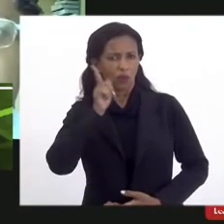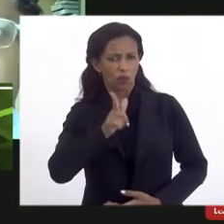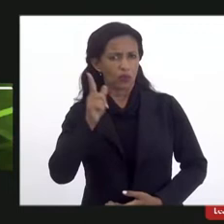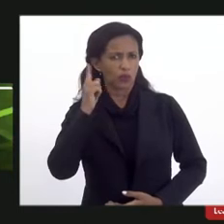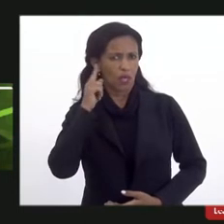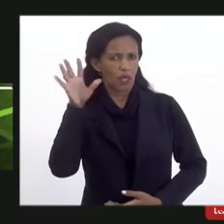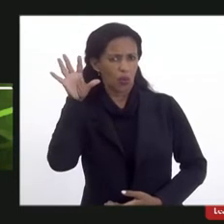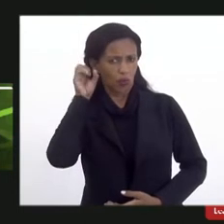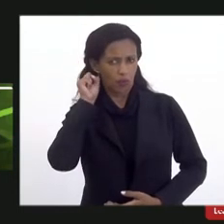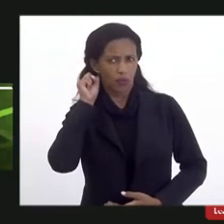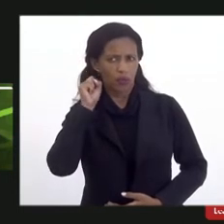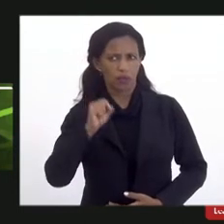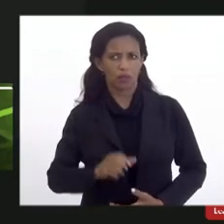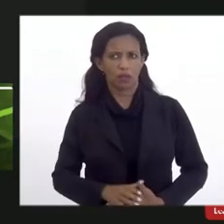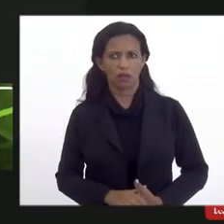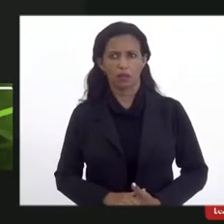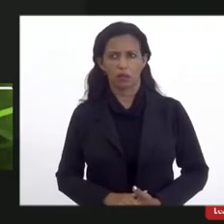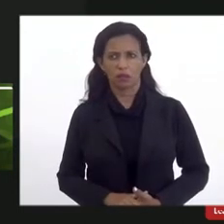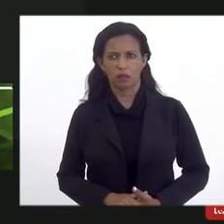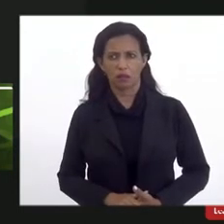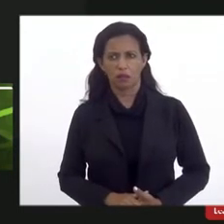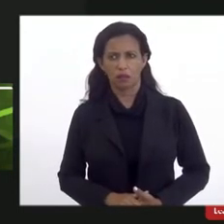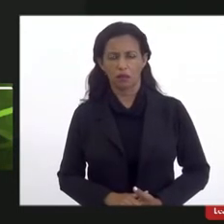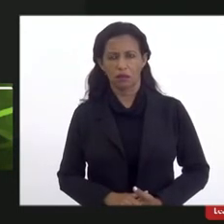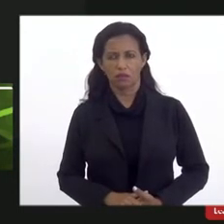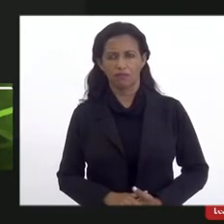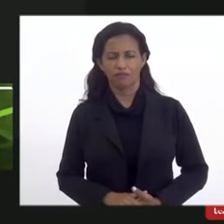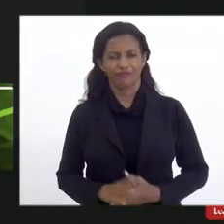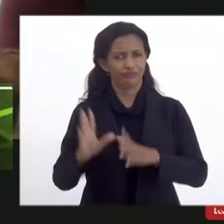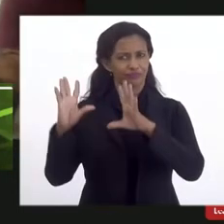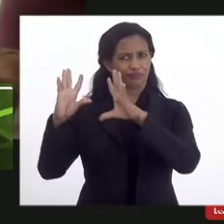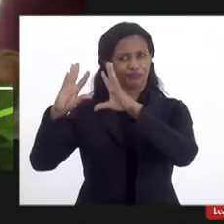Senhor Guilherme, acho que caiu, não é?